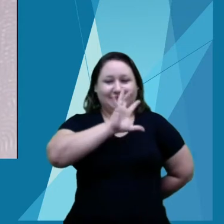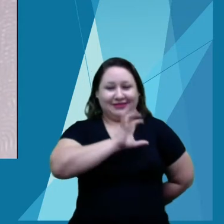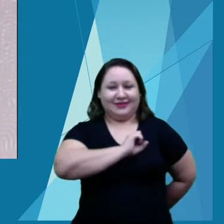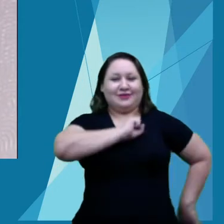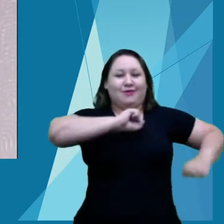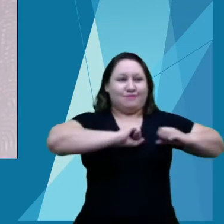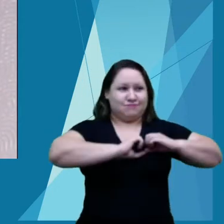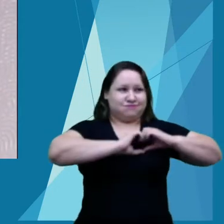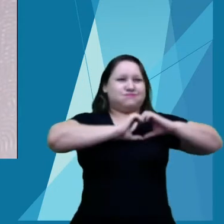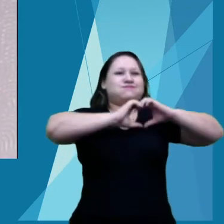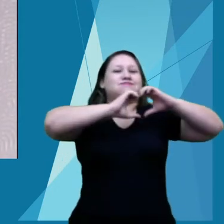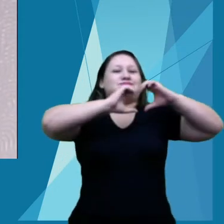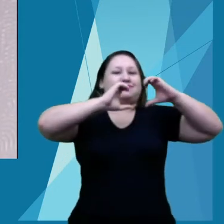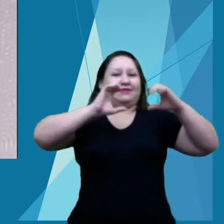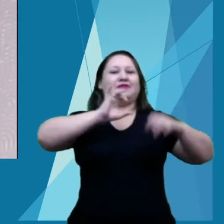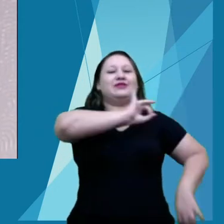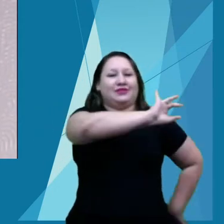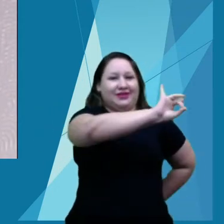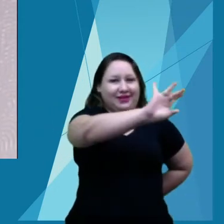valor